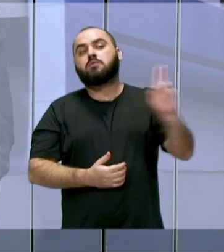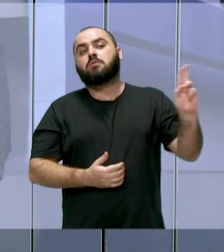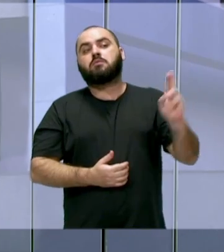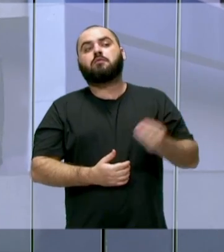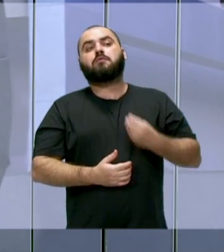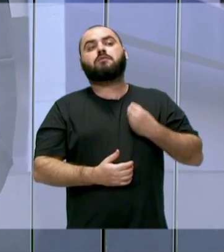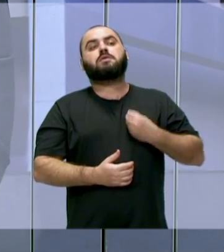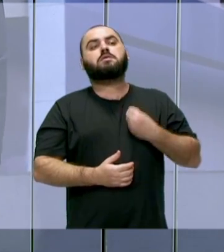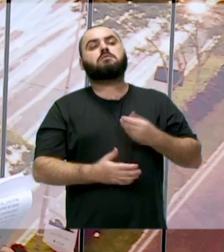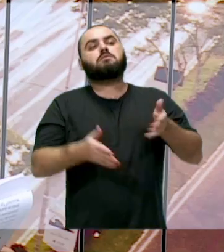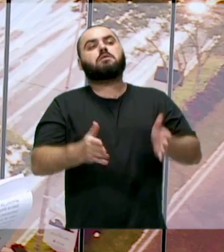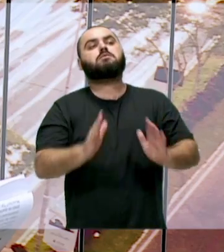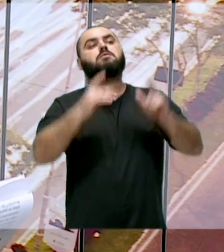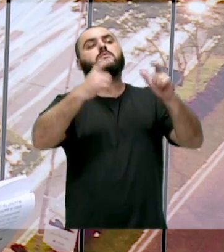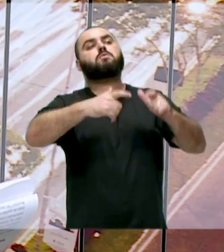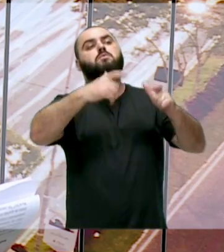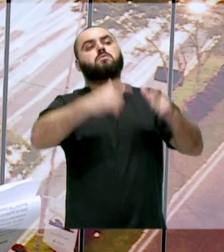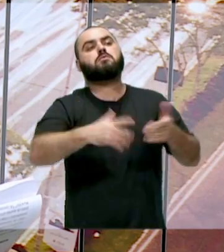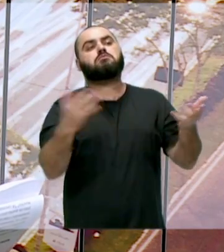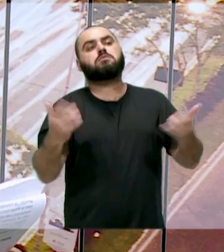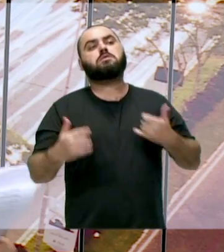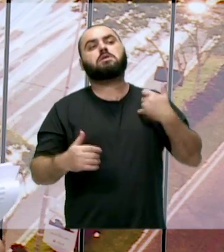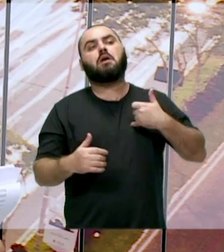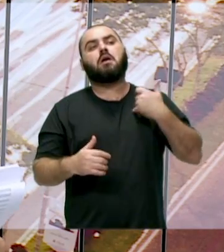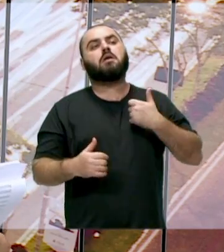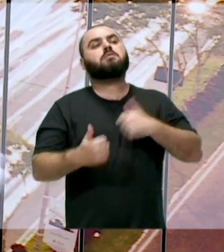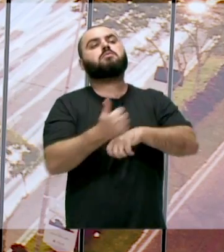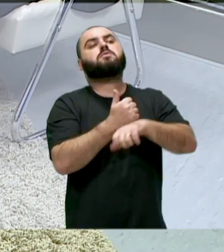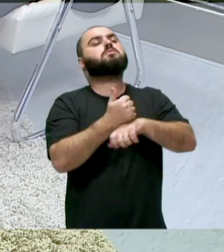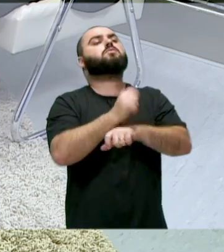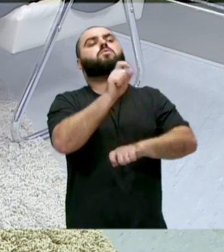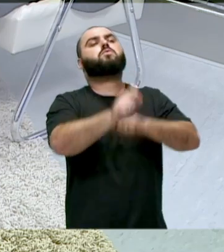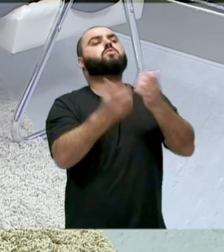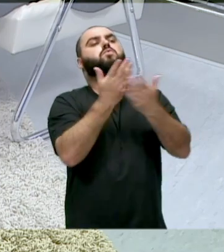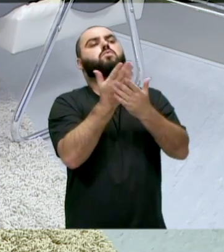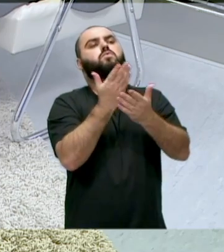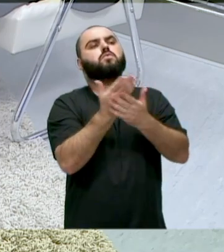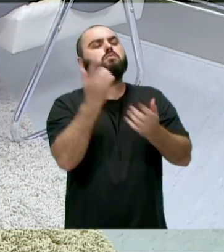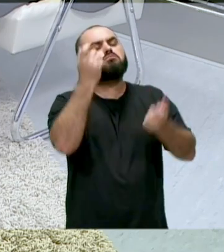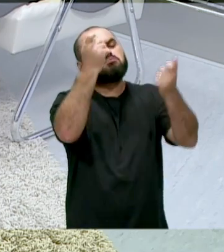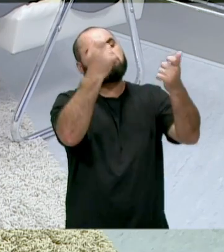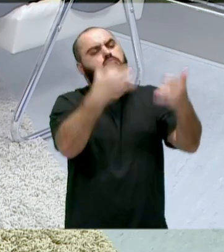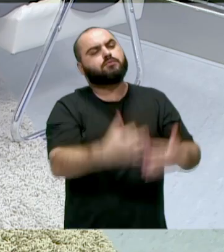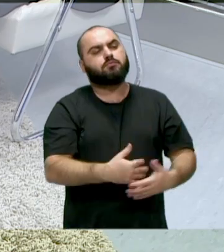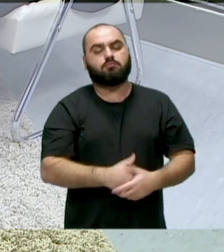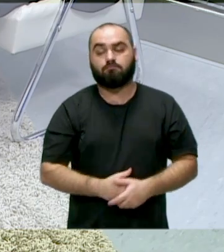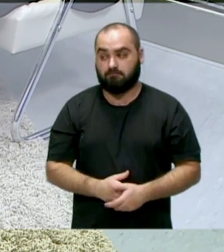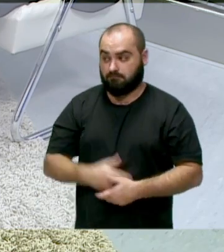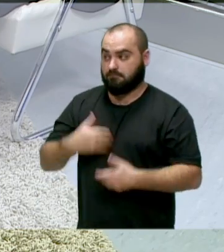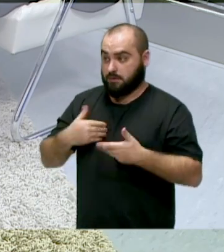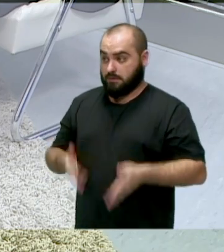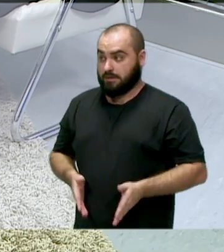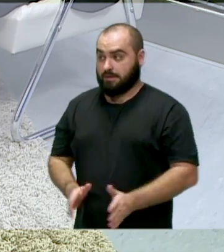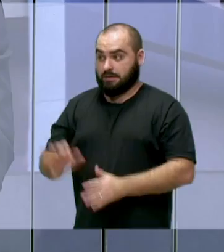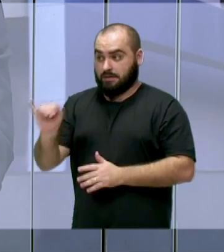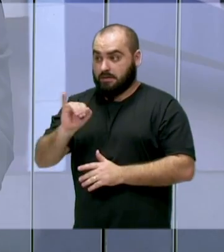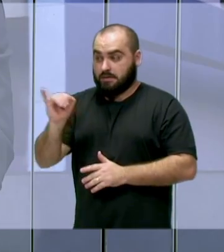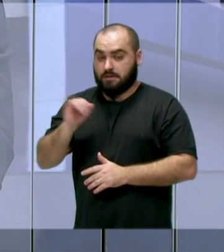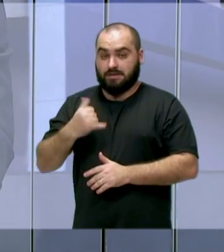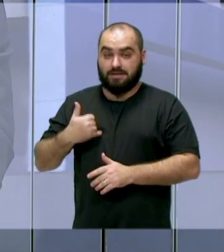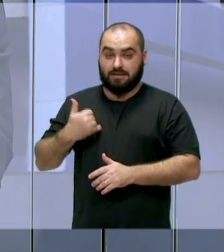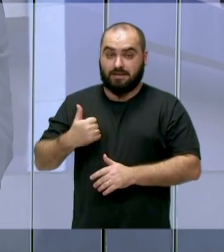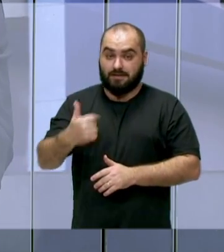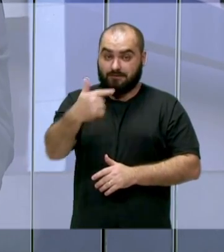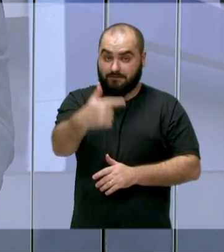natural da onde, com a idade, a profissão, onde é que estudou, como que... Sou natural aqui de Itajaí mesmo, tenho 27 anos,